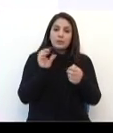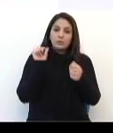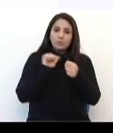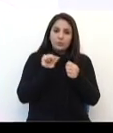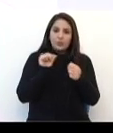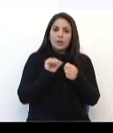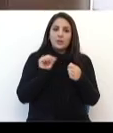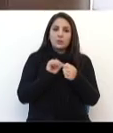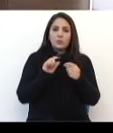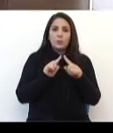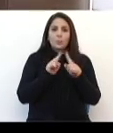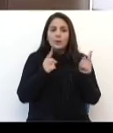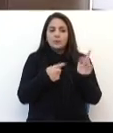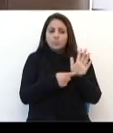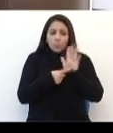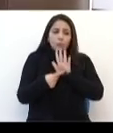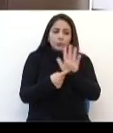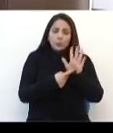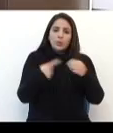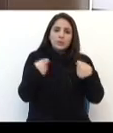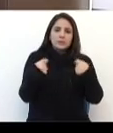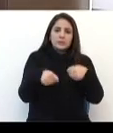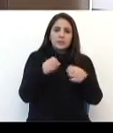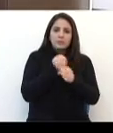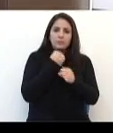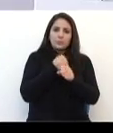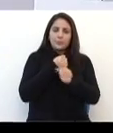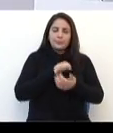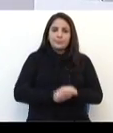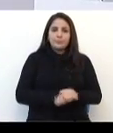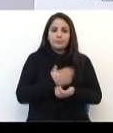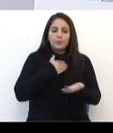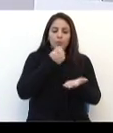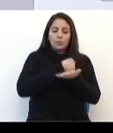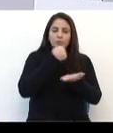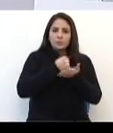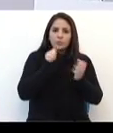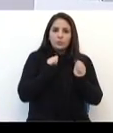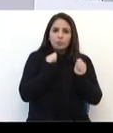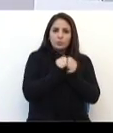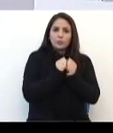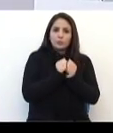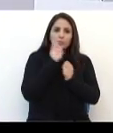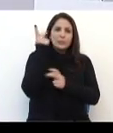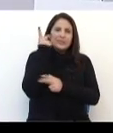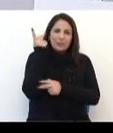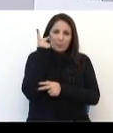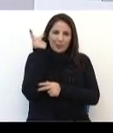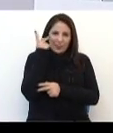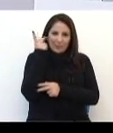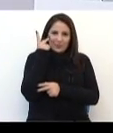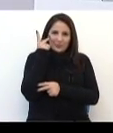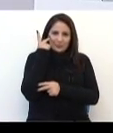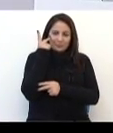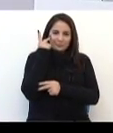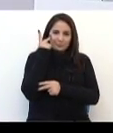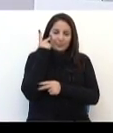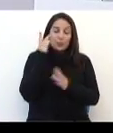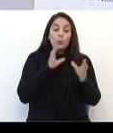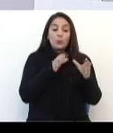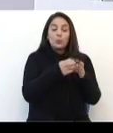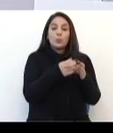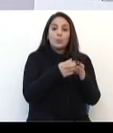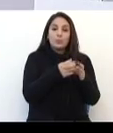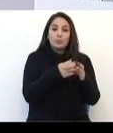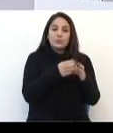foi realizado e apontou a necessidade da obra. Foi contratado junto à cidade de São Paulo uma equipe de engenheiros em urbanismo,